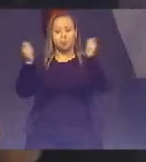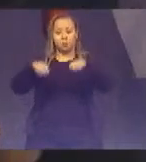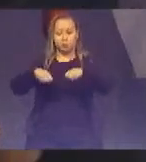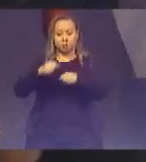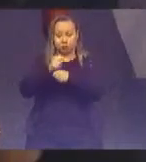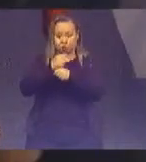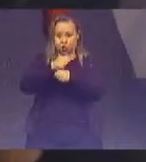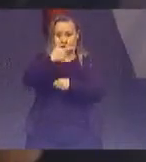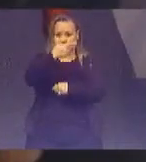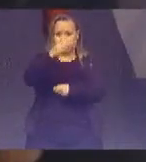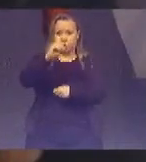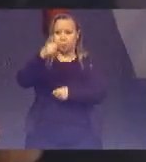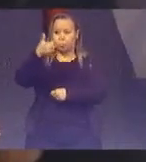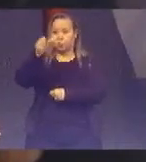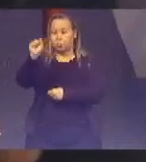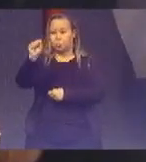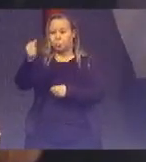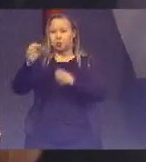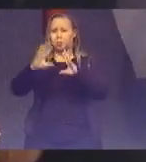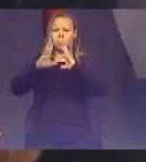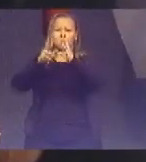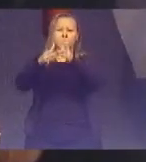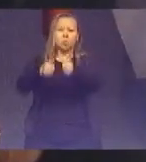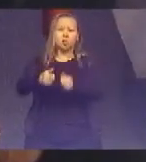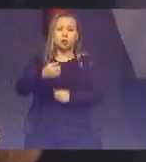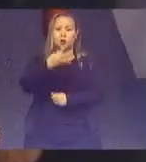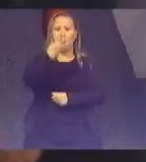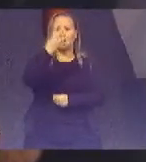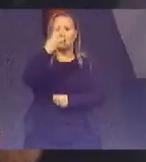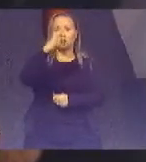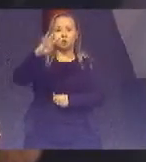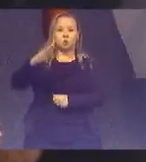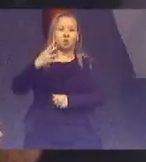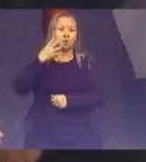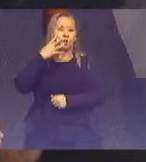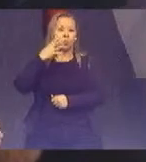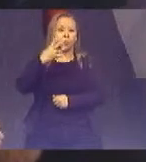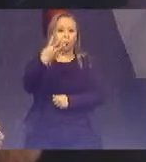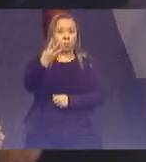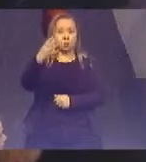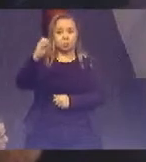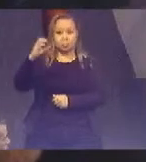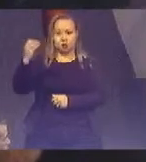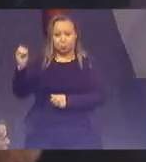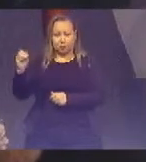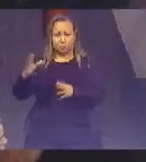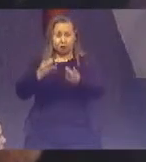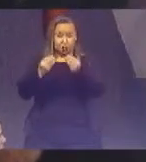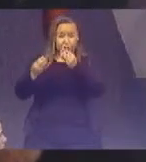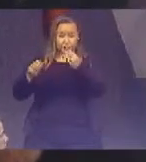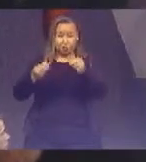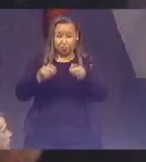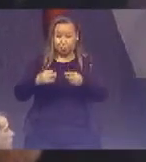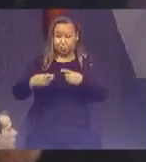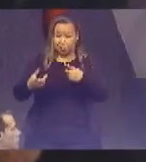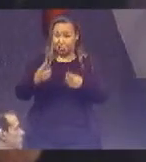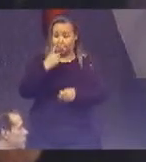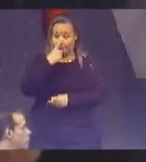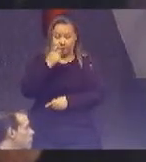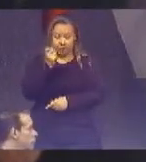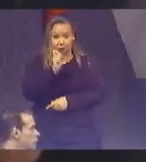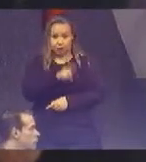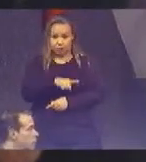ano de 2018, um total de 4.400 toneladas de resíduos e reciclagens